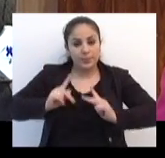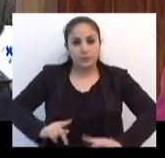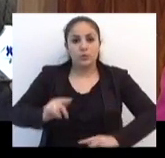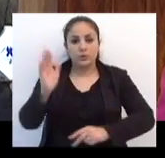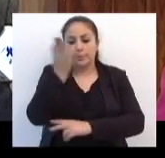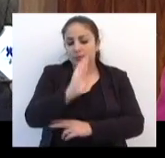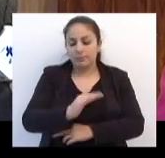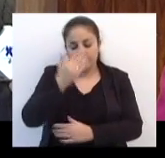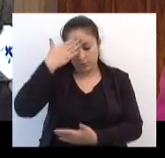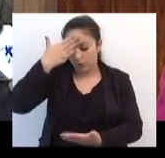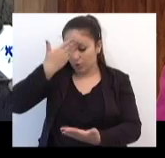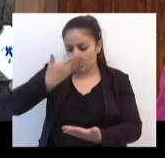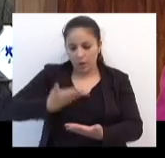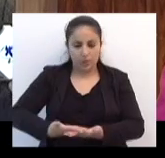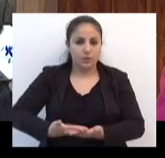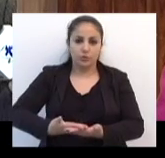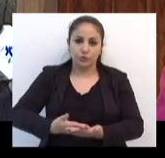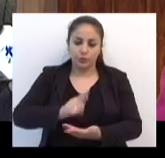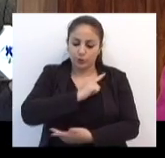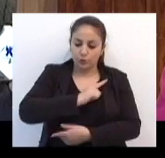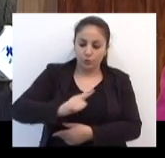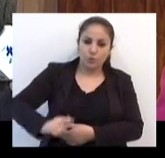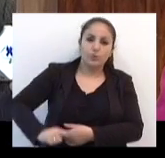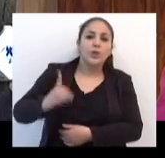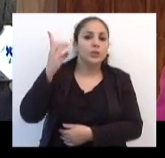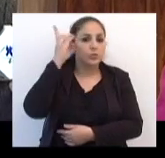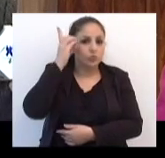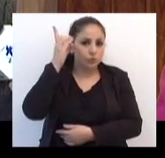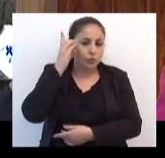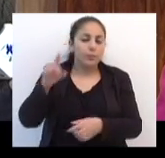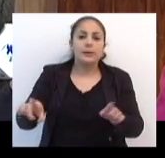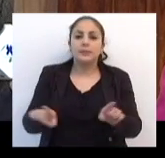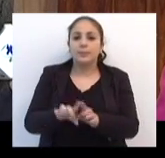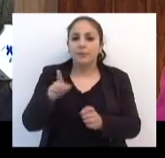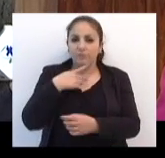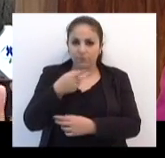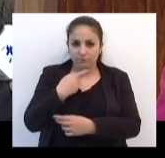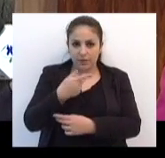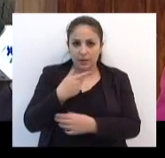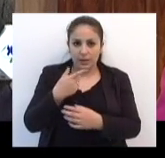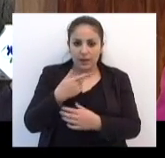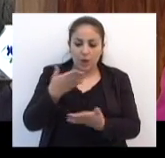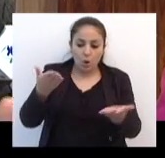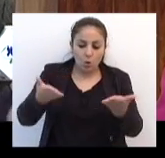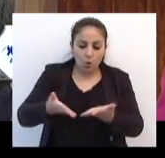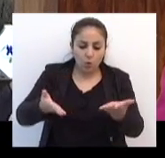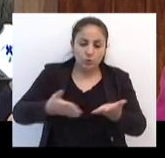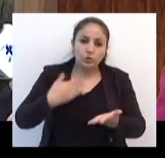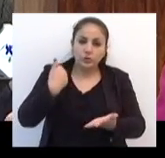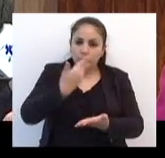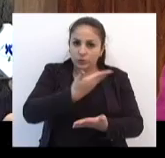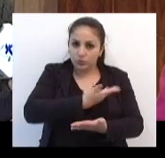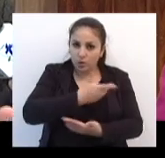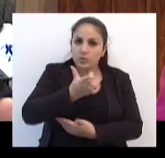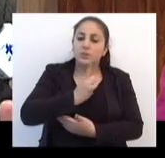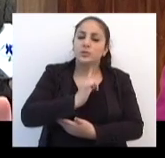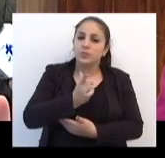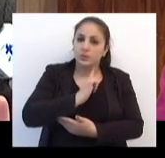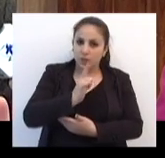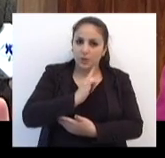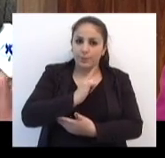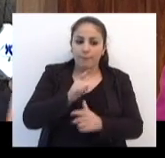brasileiro não acredita no governo da senhora Dilma. E dizer também que hoje nós passamos por uma